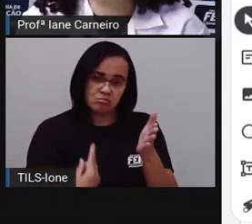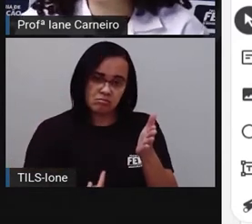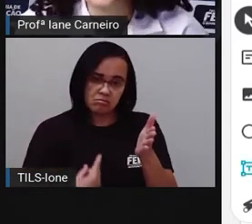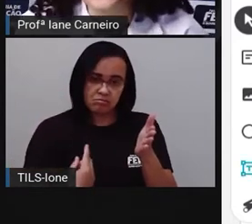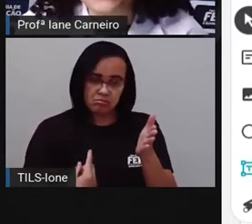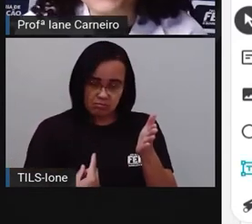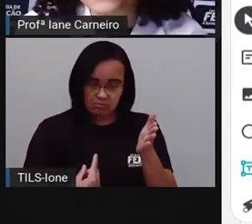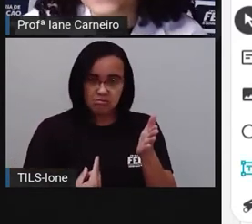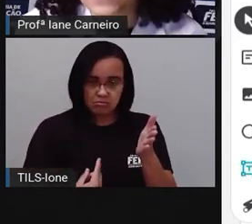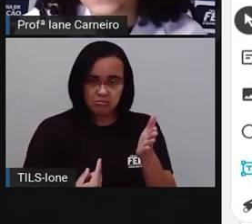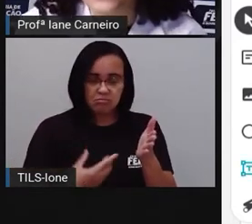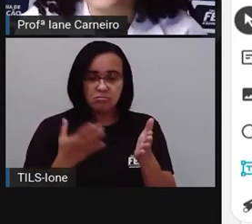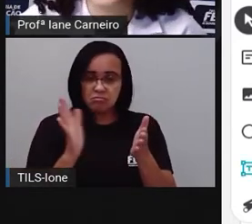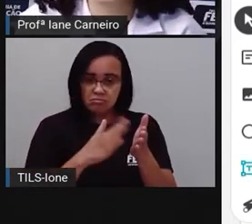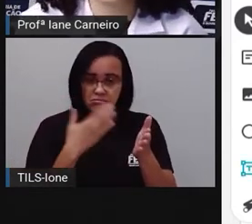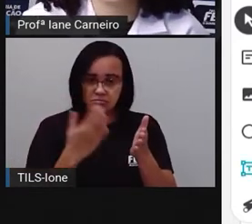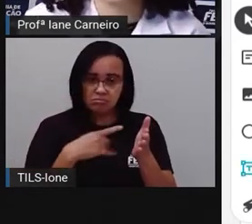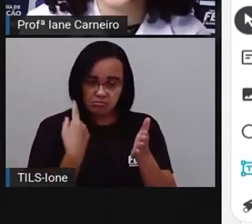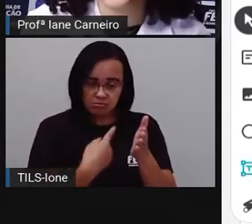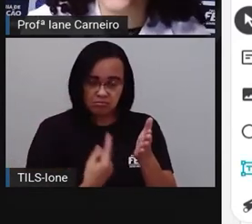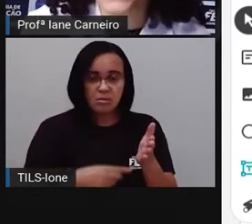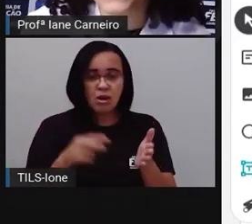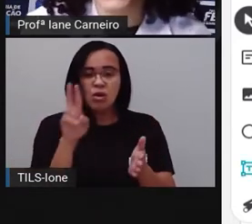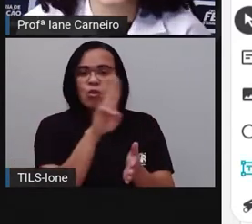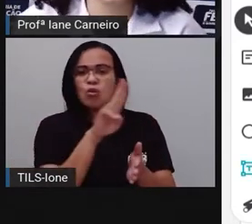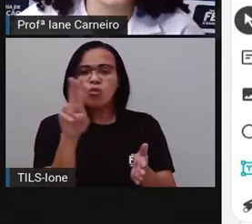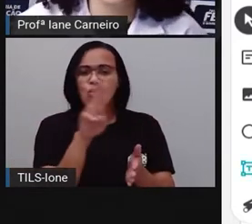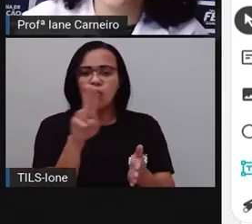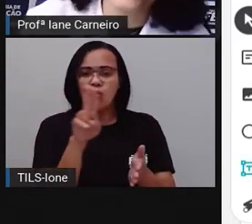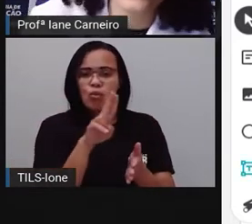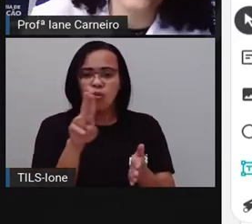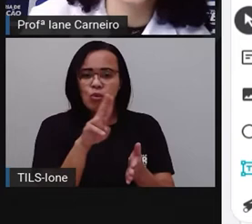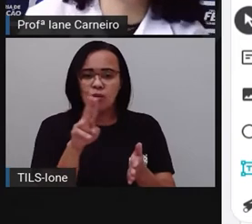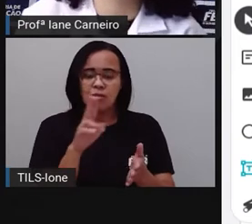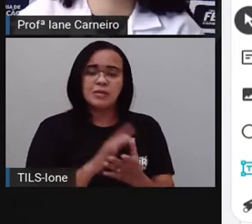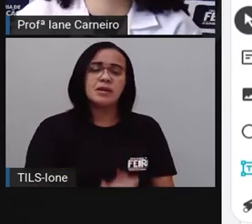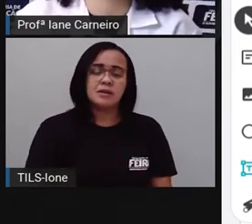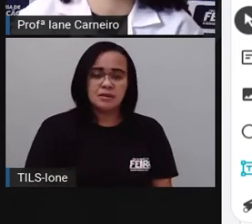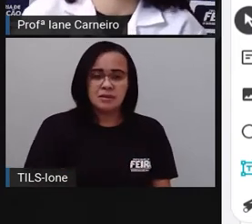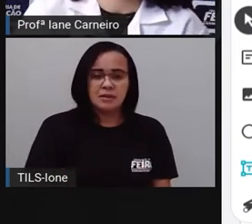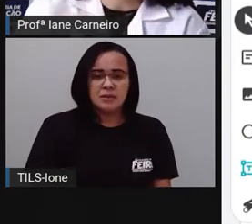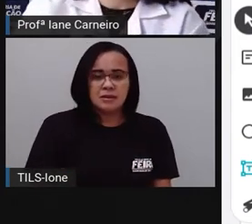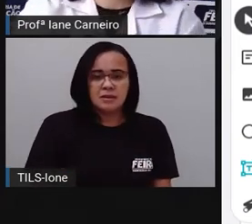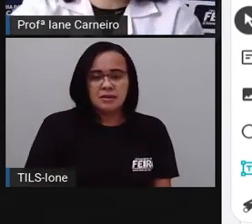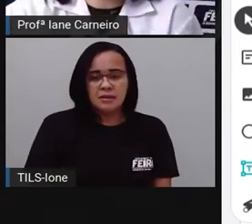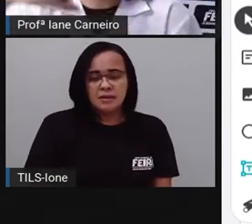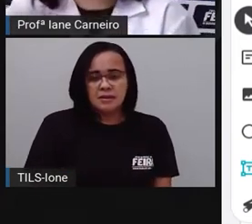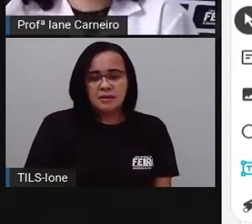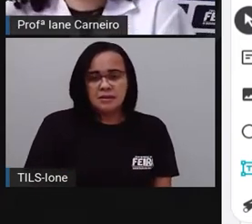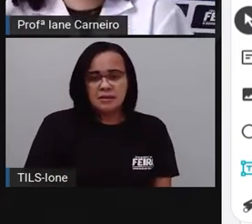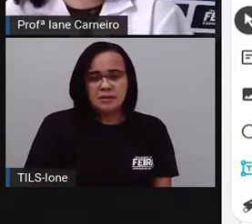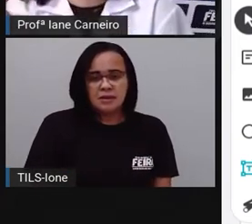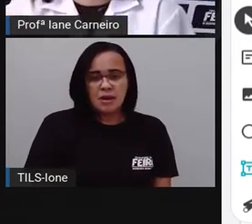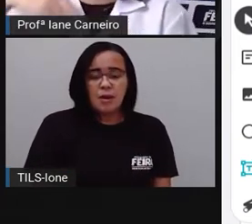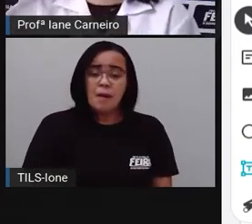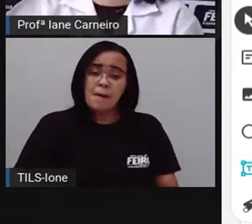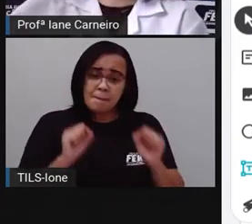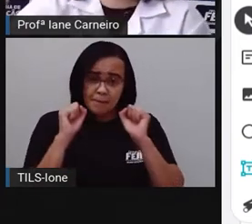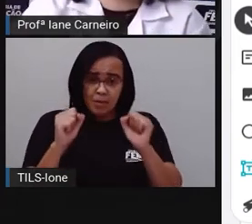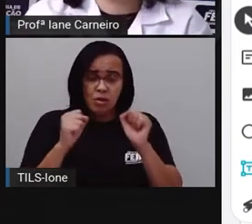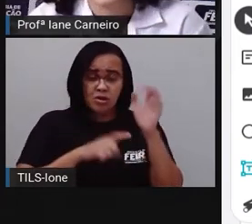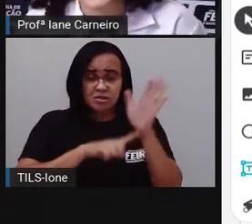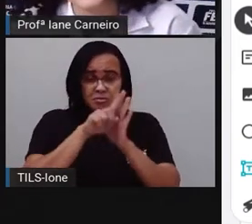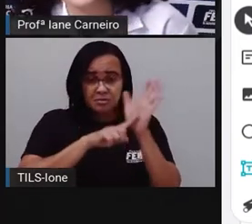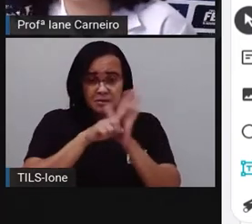Colocar o nome da pesquisa, né? Então, a PRO colocou aqui realizando uma pesquisa, mas pode ser pesquisa das cores, né? Nossas